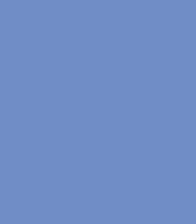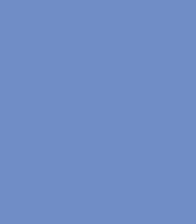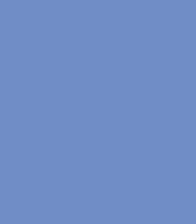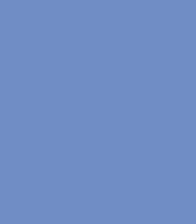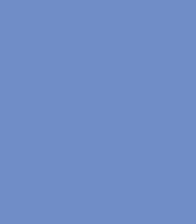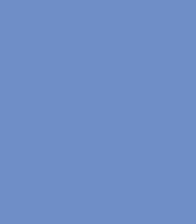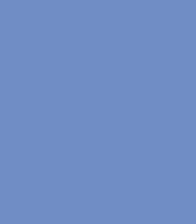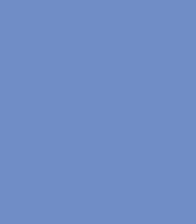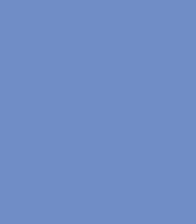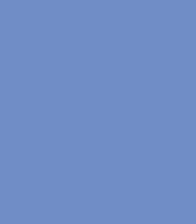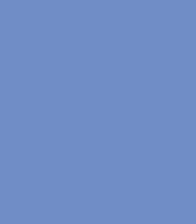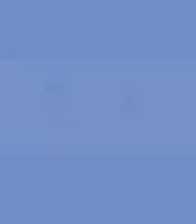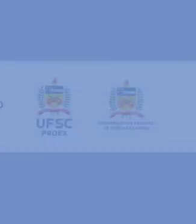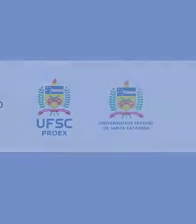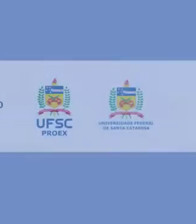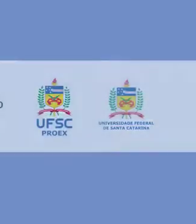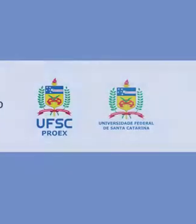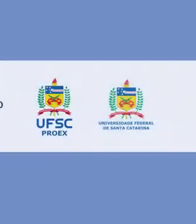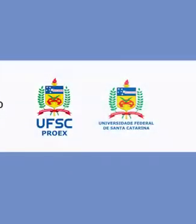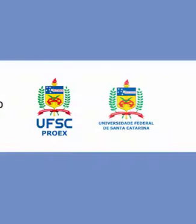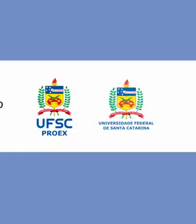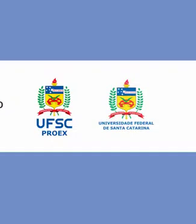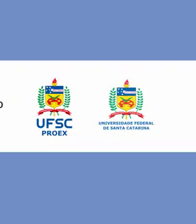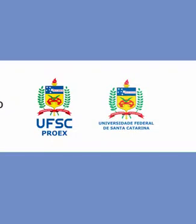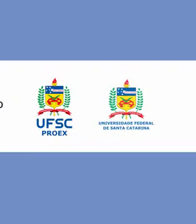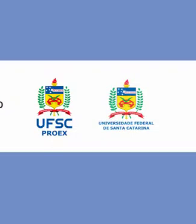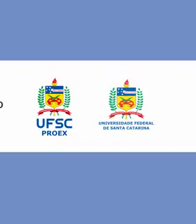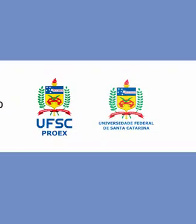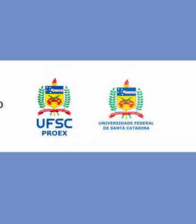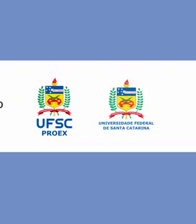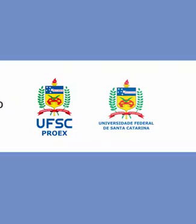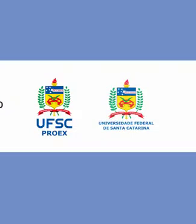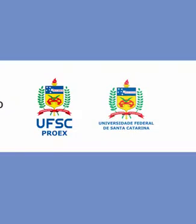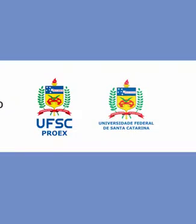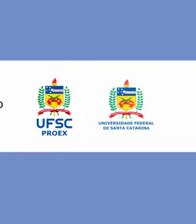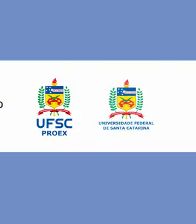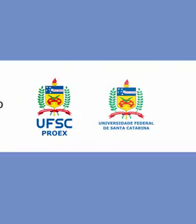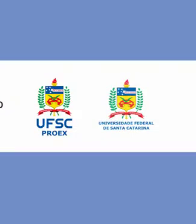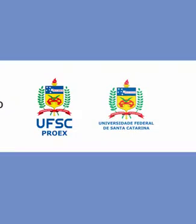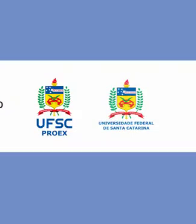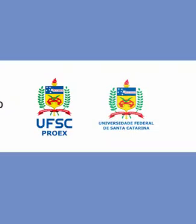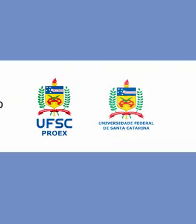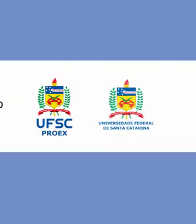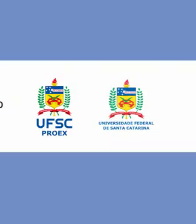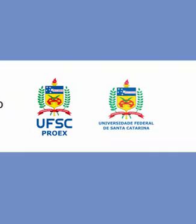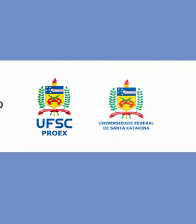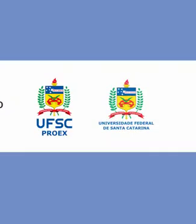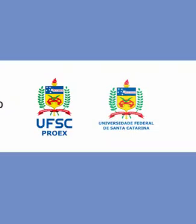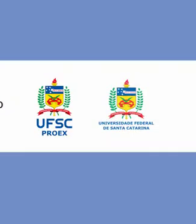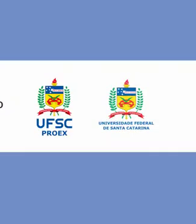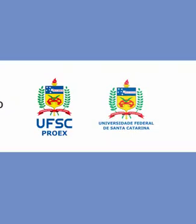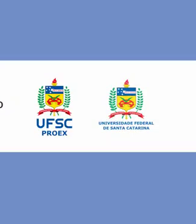Transcrição Legendas por Quintena Coelho Transcrição e Legendas por Quintena Coelho Transcrição Quintena Coelho Obrigado.